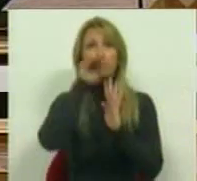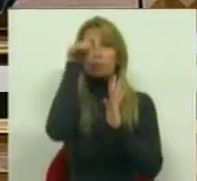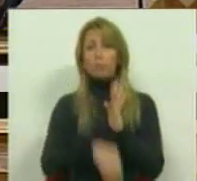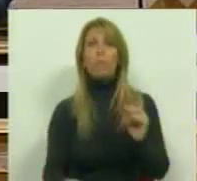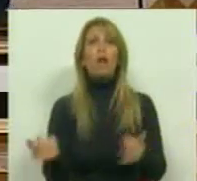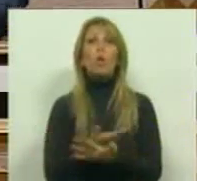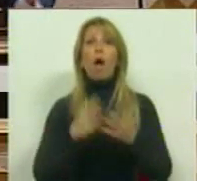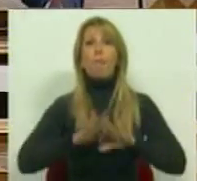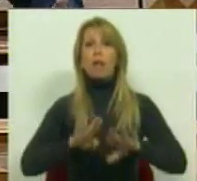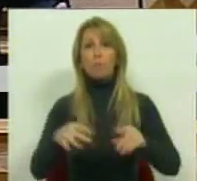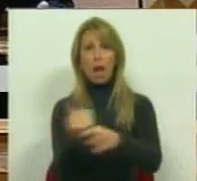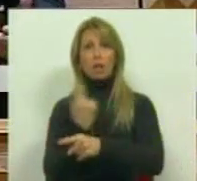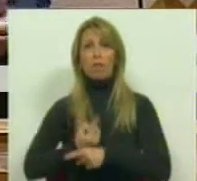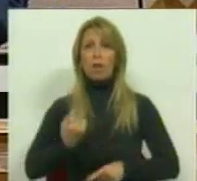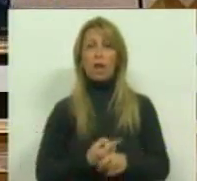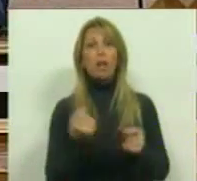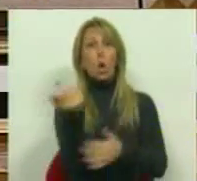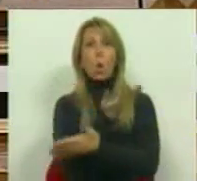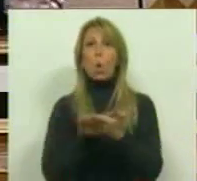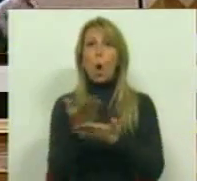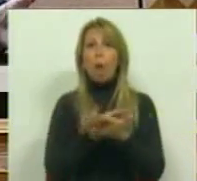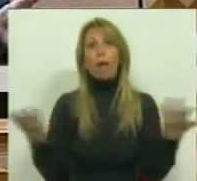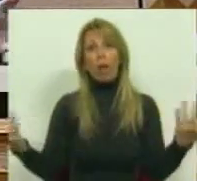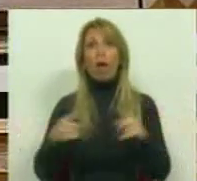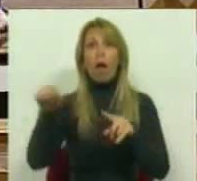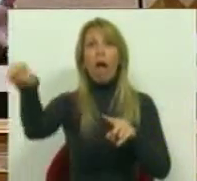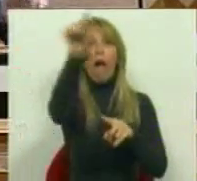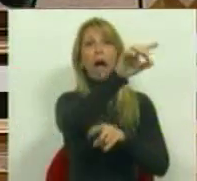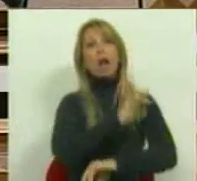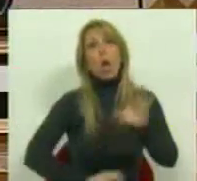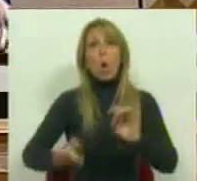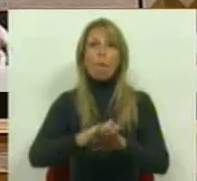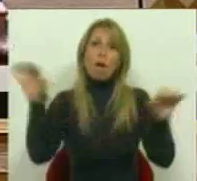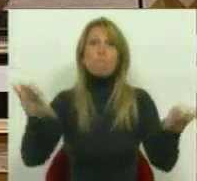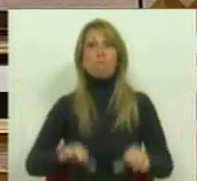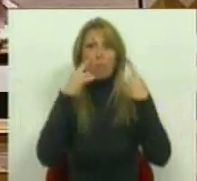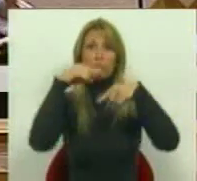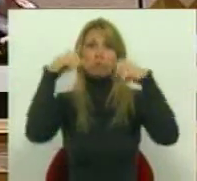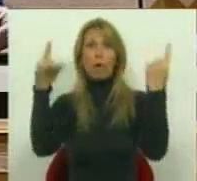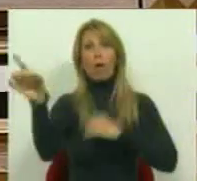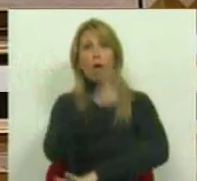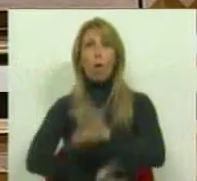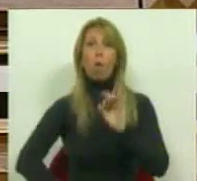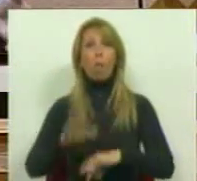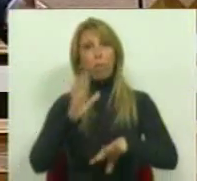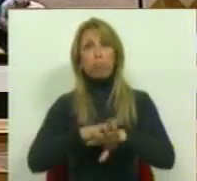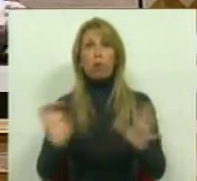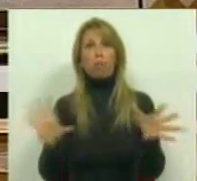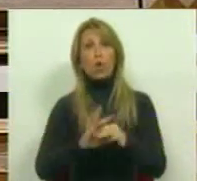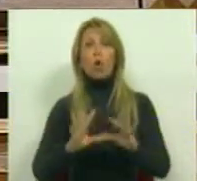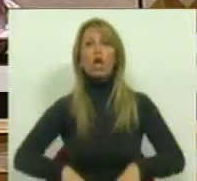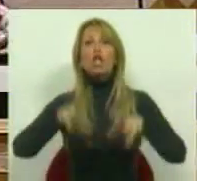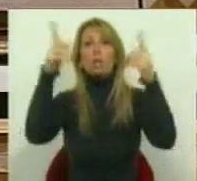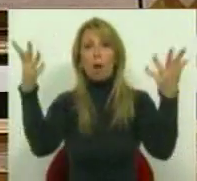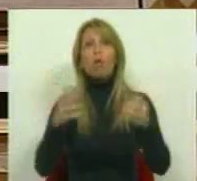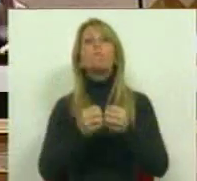económica, desigualmente distribuída na União Europeia, mas mau sinal na Europa do ponto de vista do crescimento e aumento do